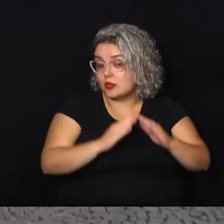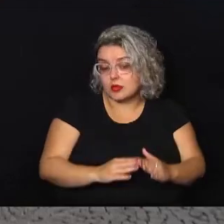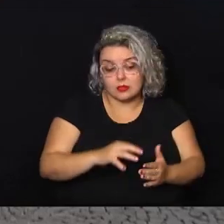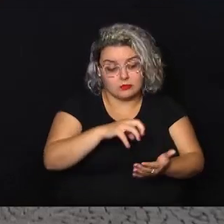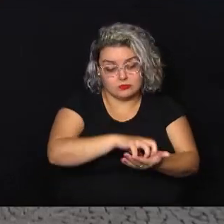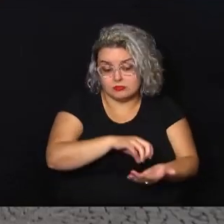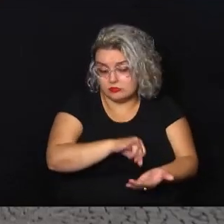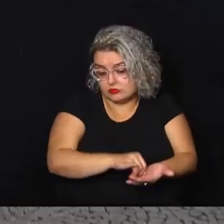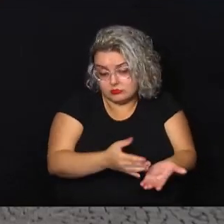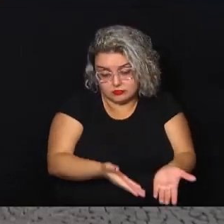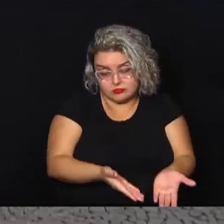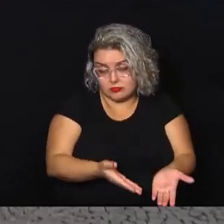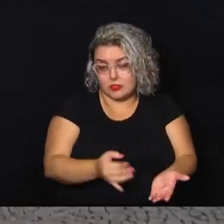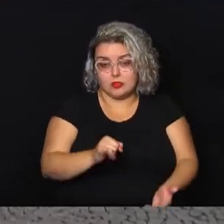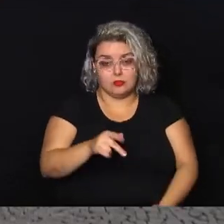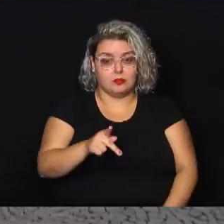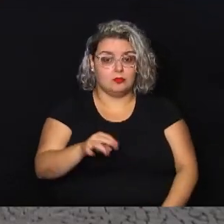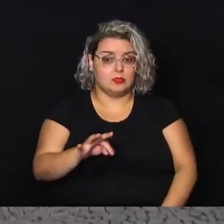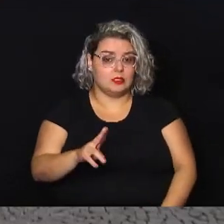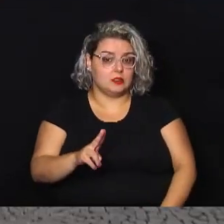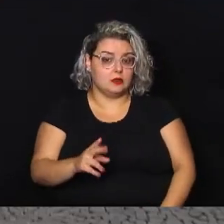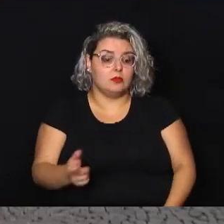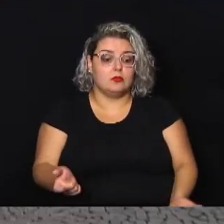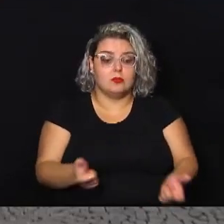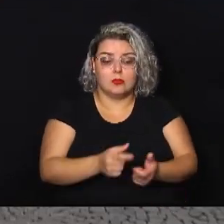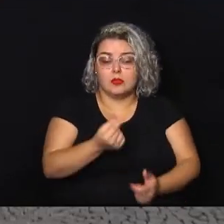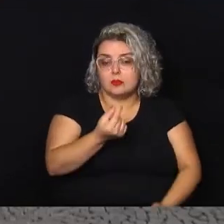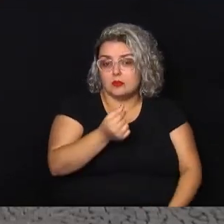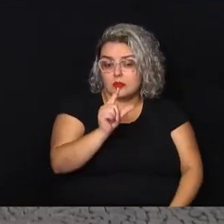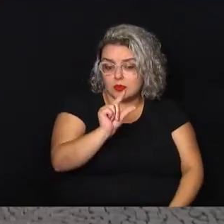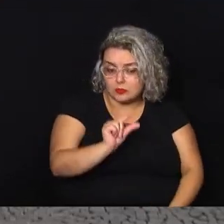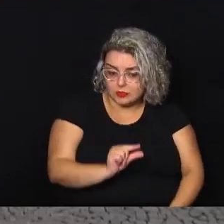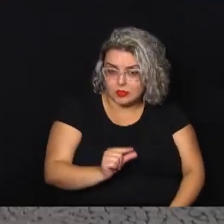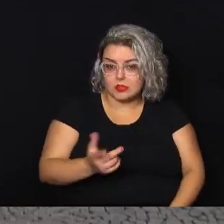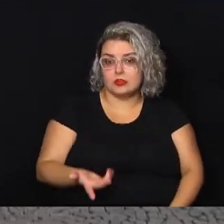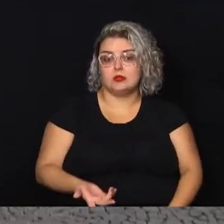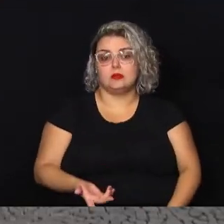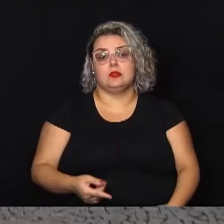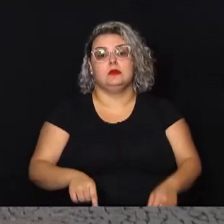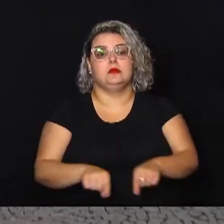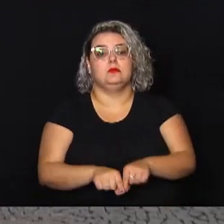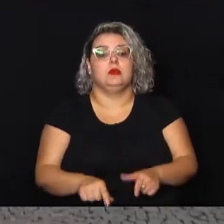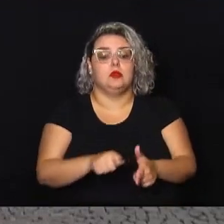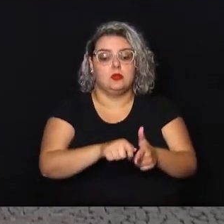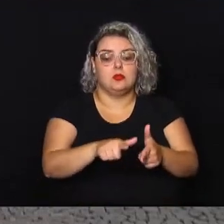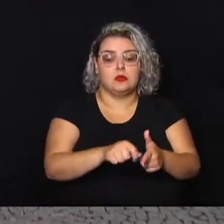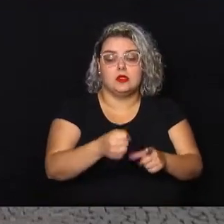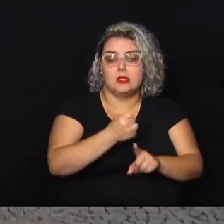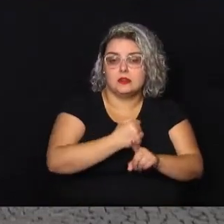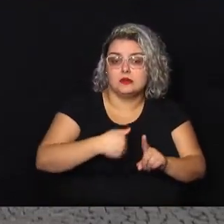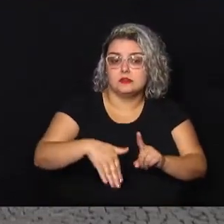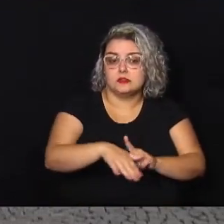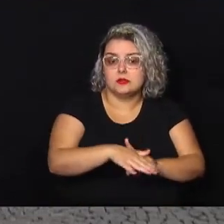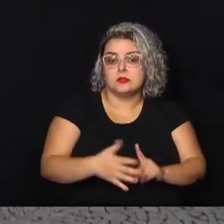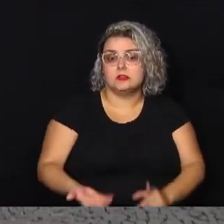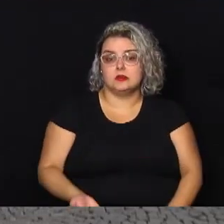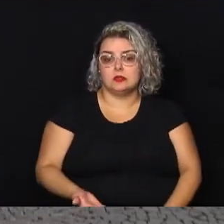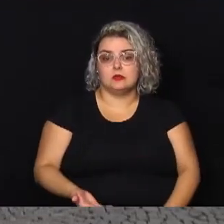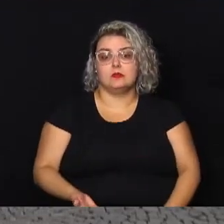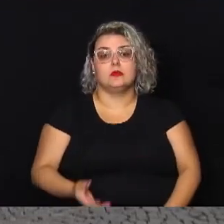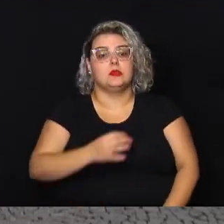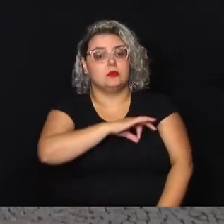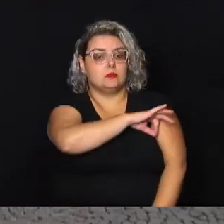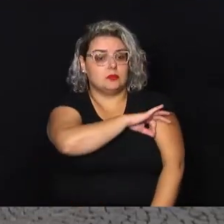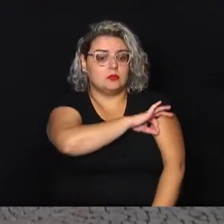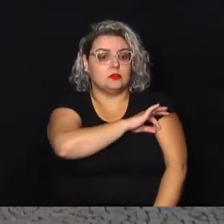um IPTU mais barato, inclusive outros projetos que a gente propôs, que é a locação social, onde a prefeitura vai ajudar, vai